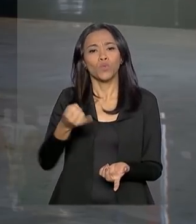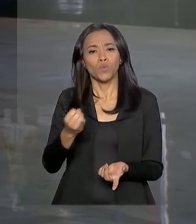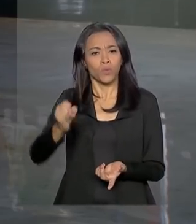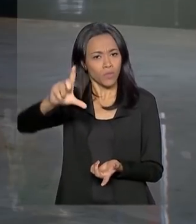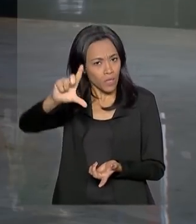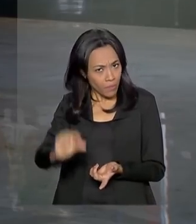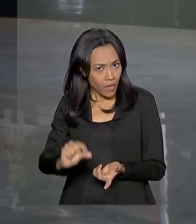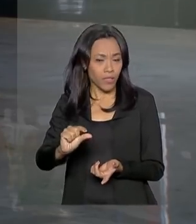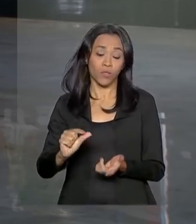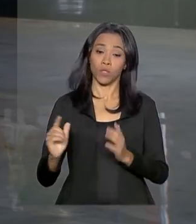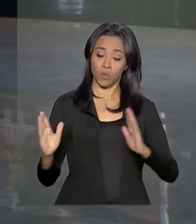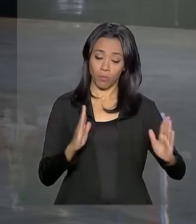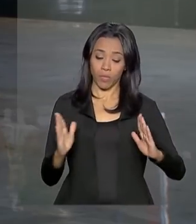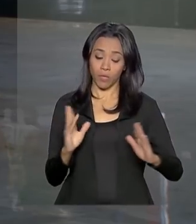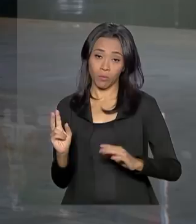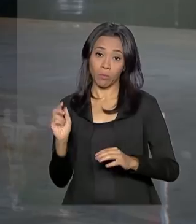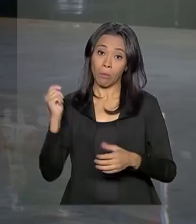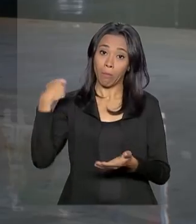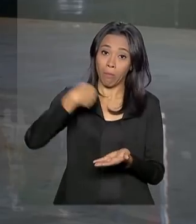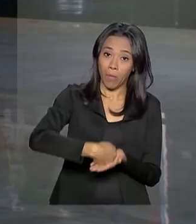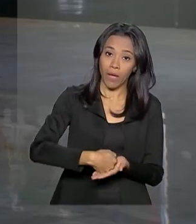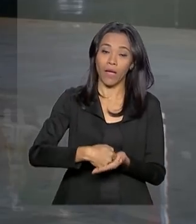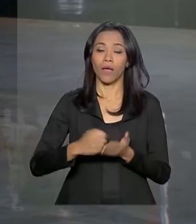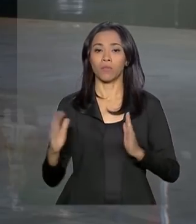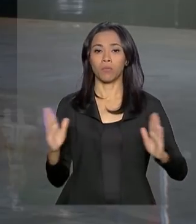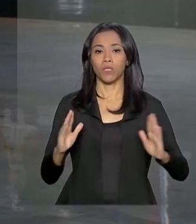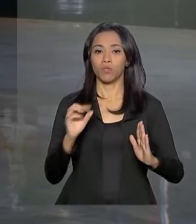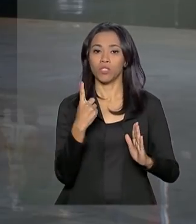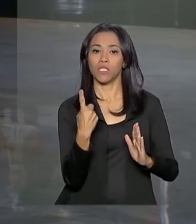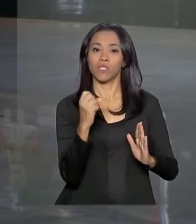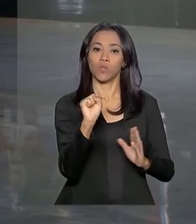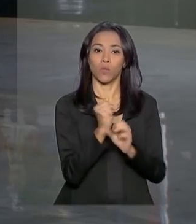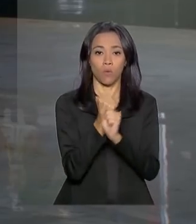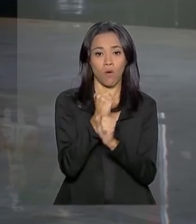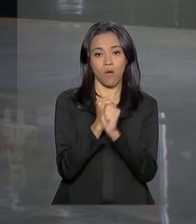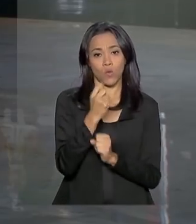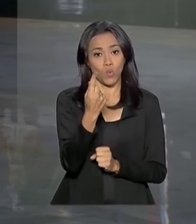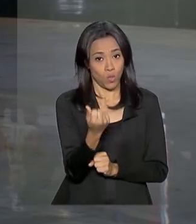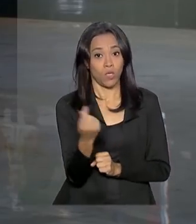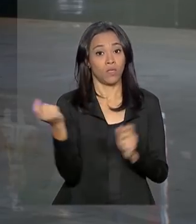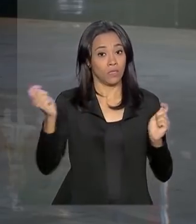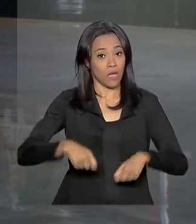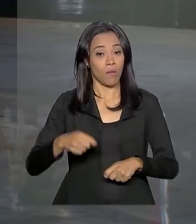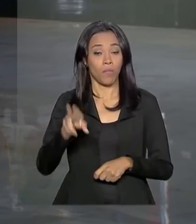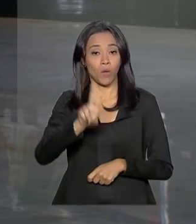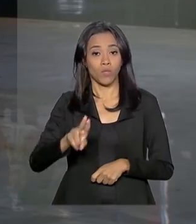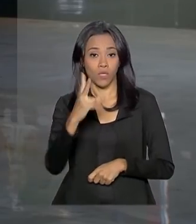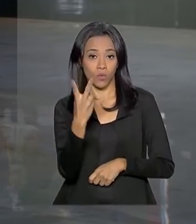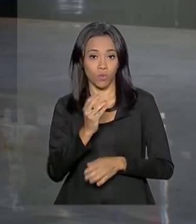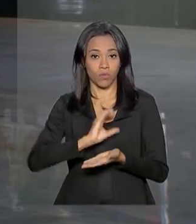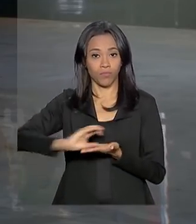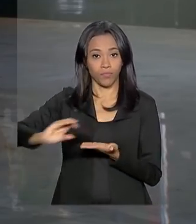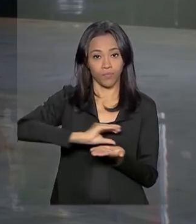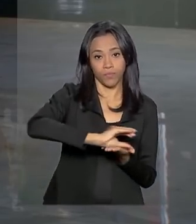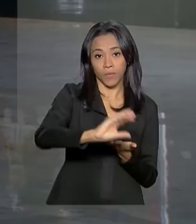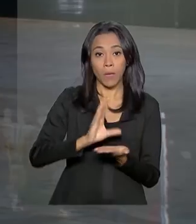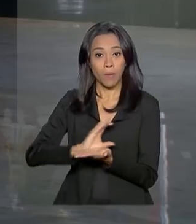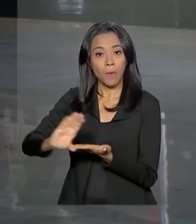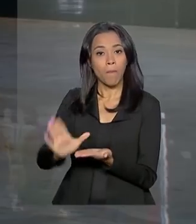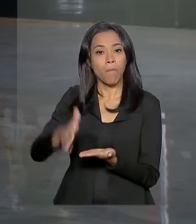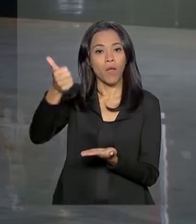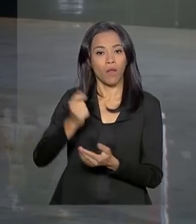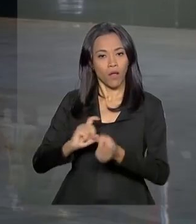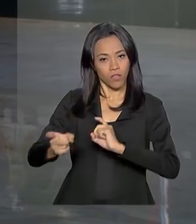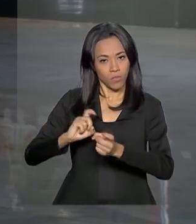e prazo para pagamento de até 18 anos. O recurso poderá ser usado de duas maneiras, para melhorar a gestão